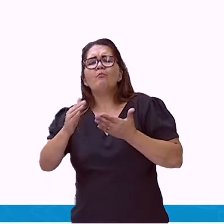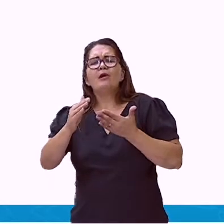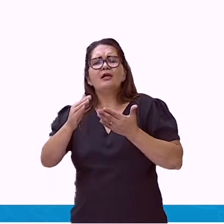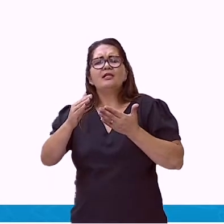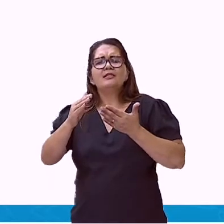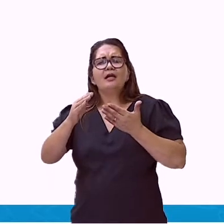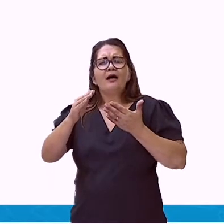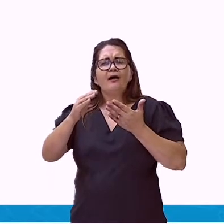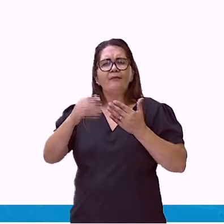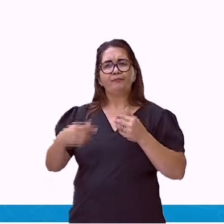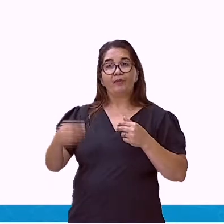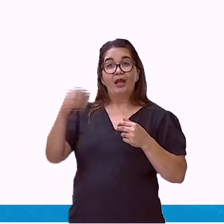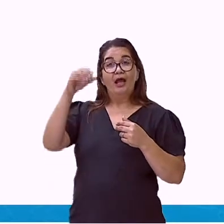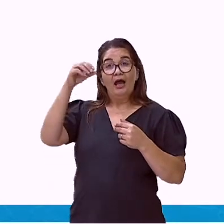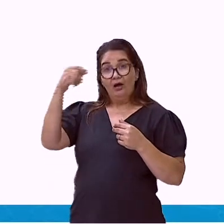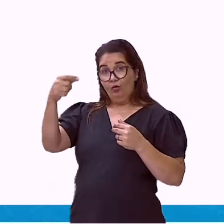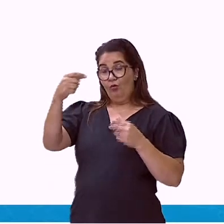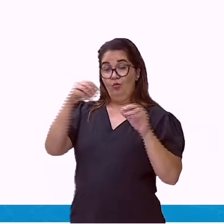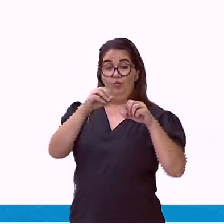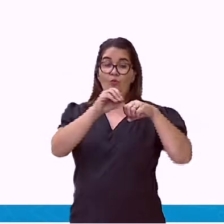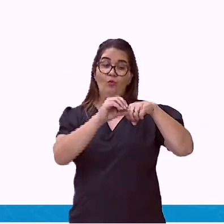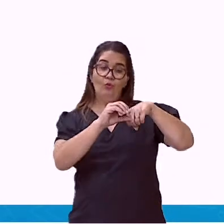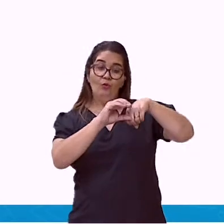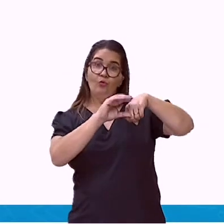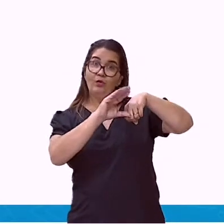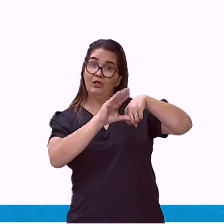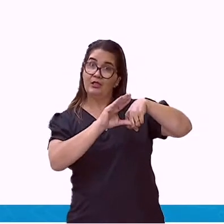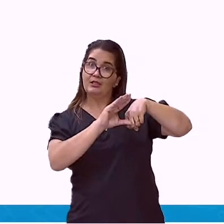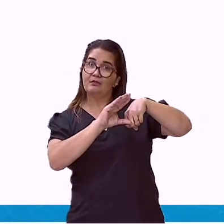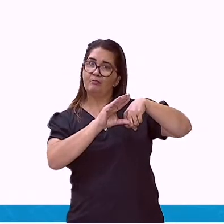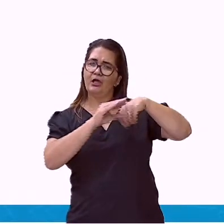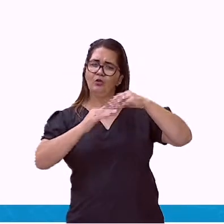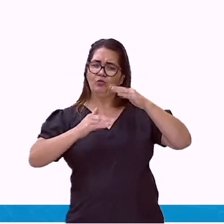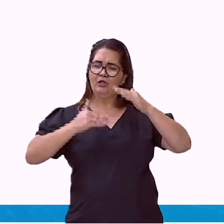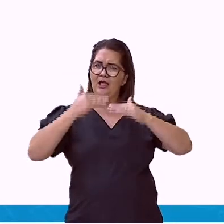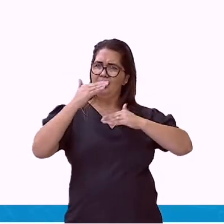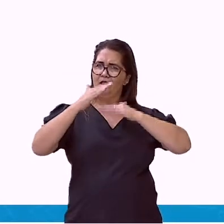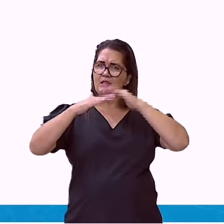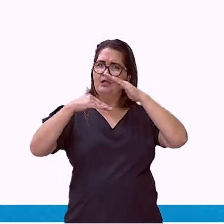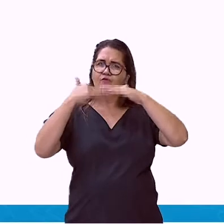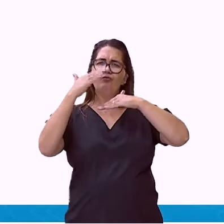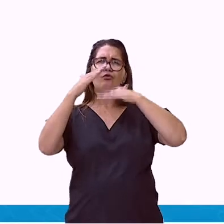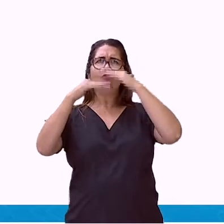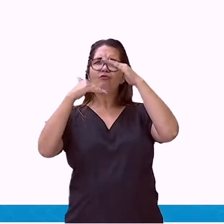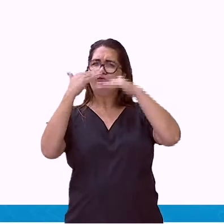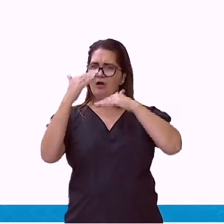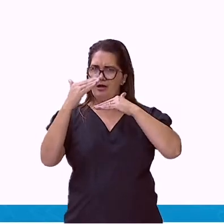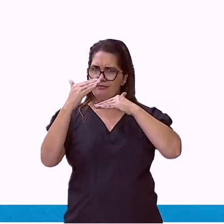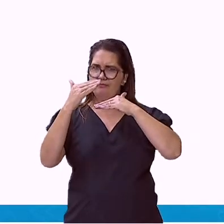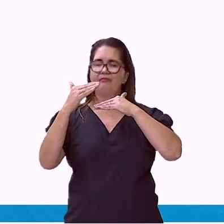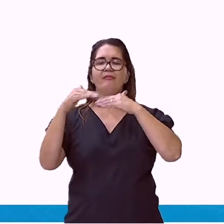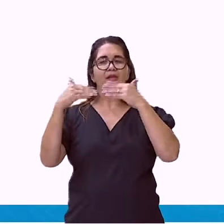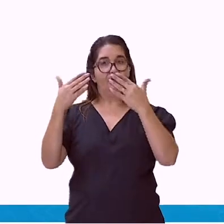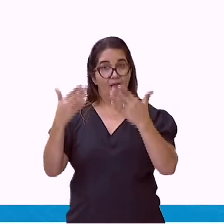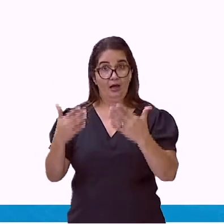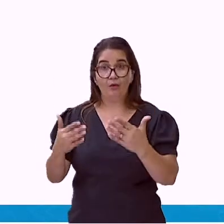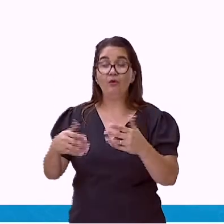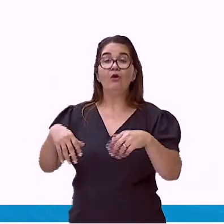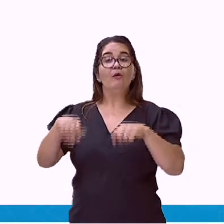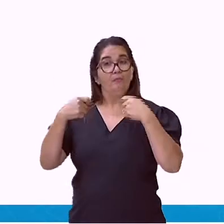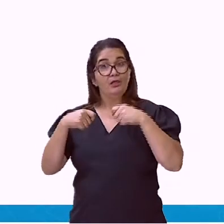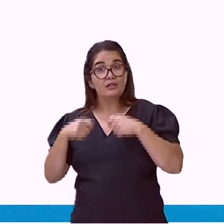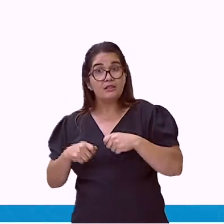vai ser aguçada por tudo que a gente leva para eles através da nossa fala. Então, todo cuidado é pouco